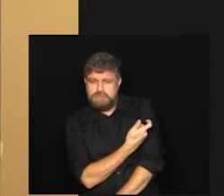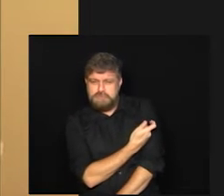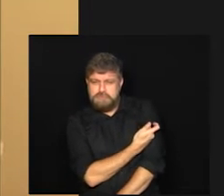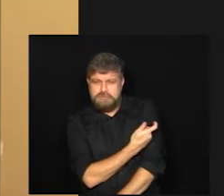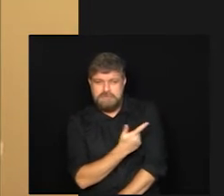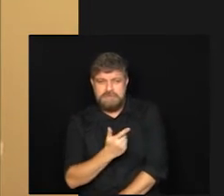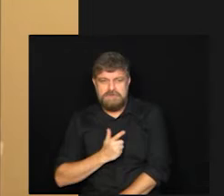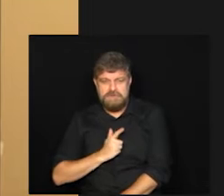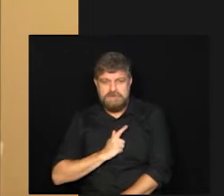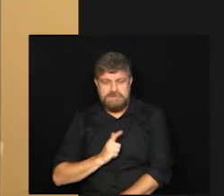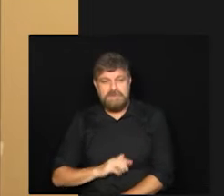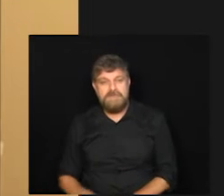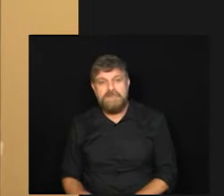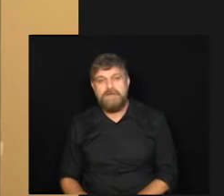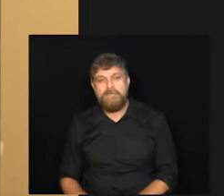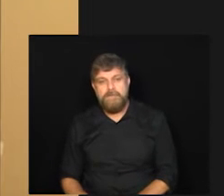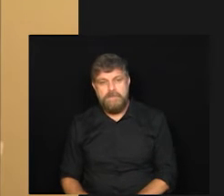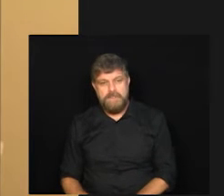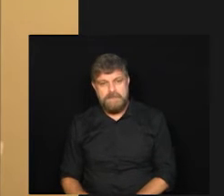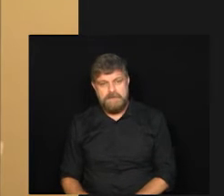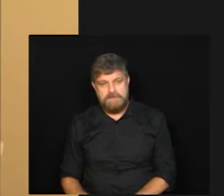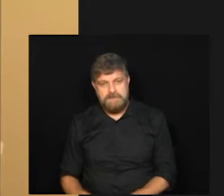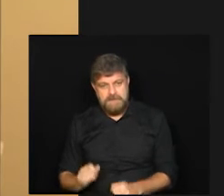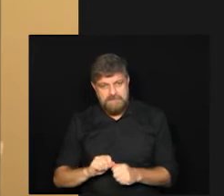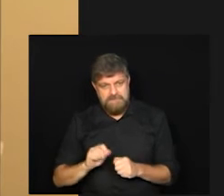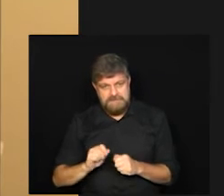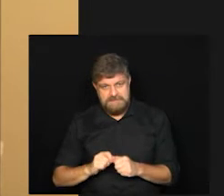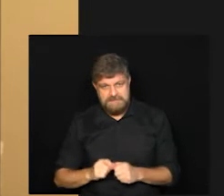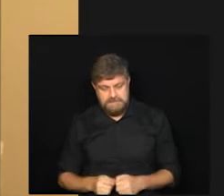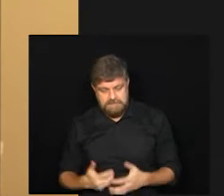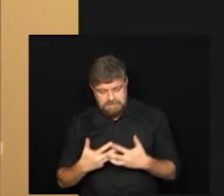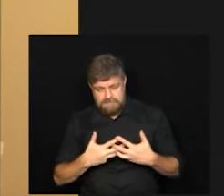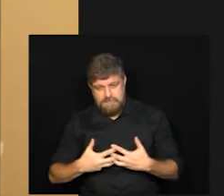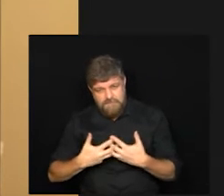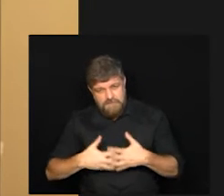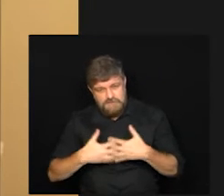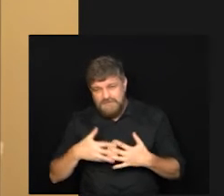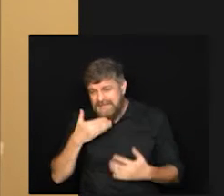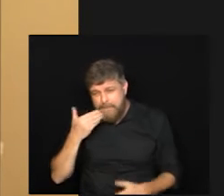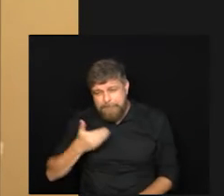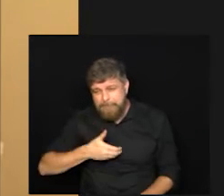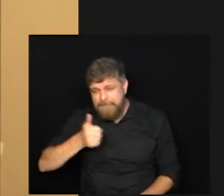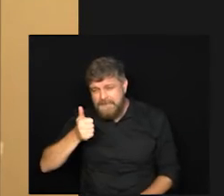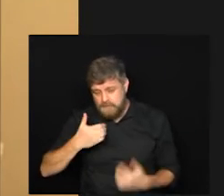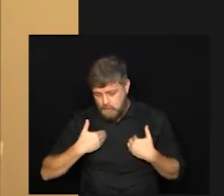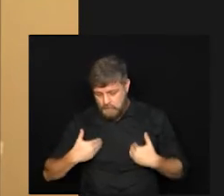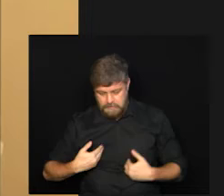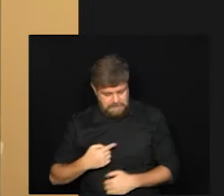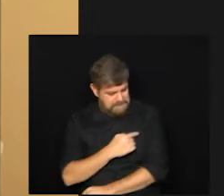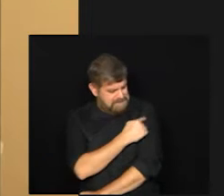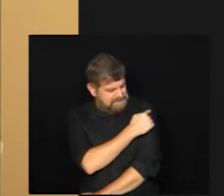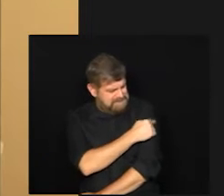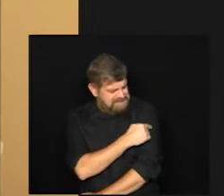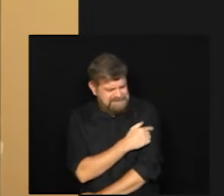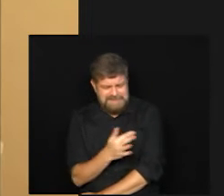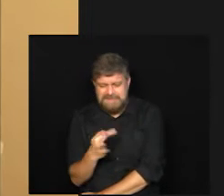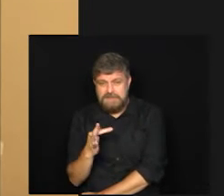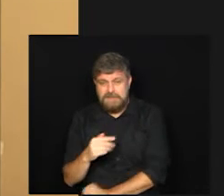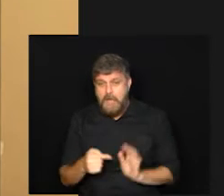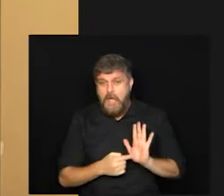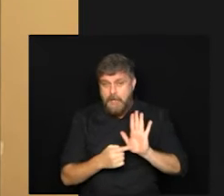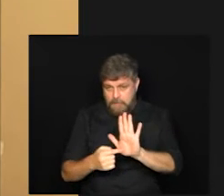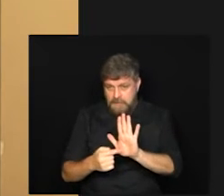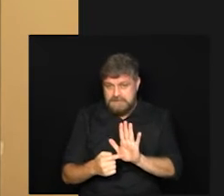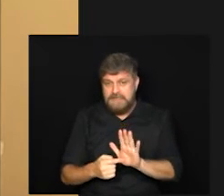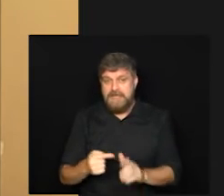adjuvantes nas vacinas para aumentar ali a resposta imunológica então esse evento local é um sinal que o nosso